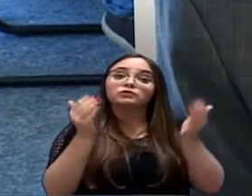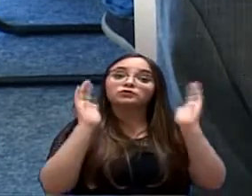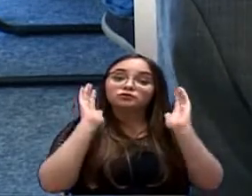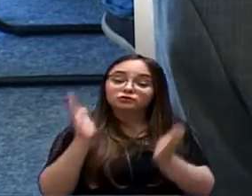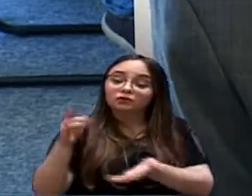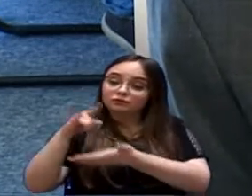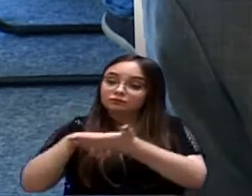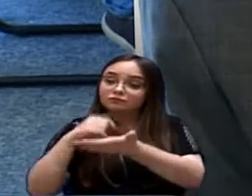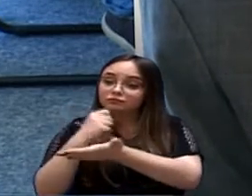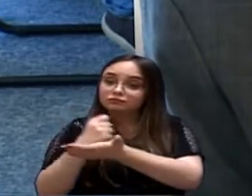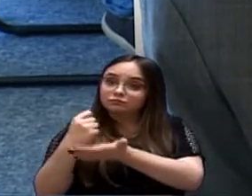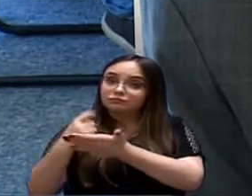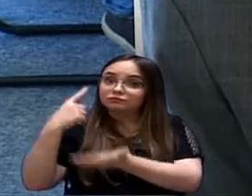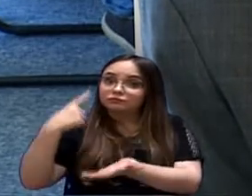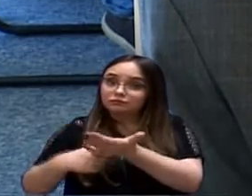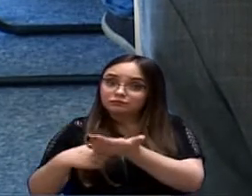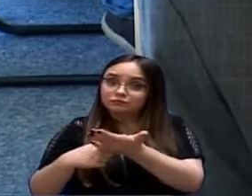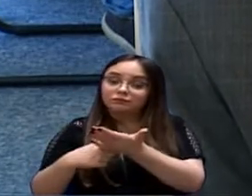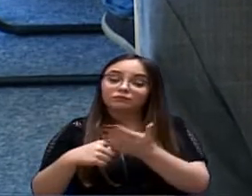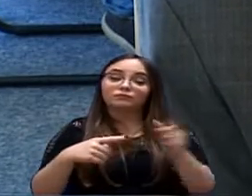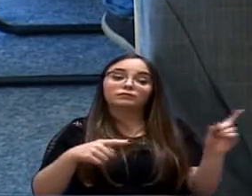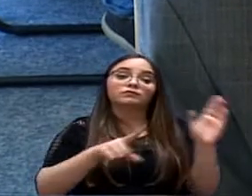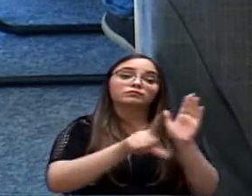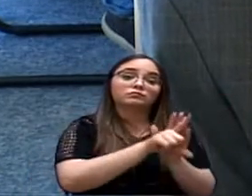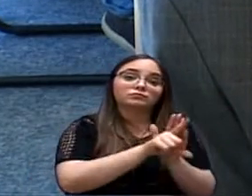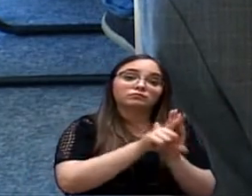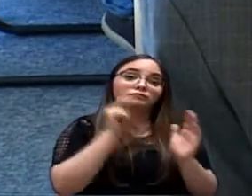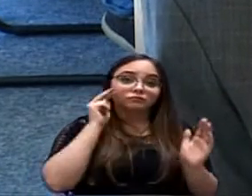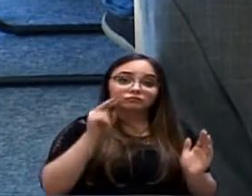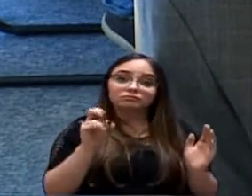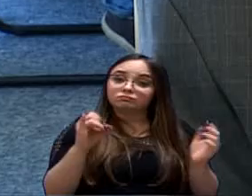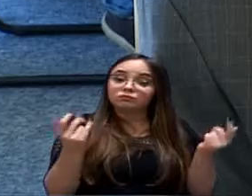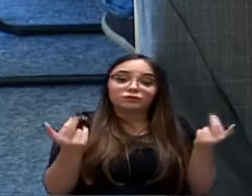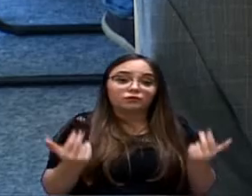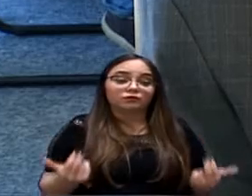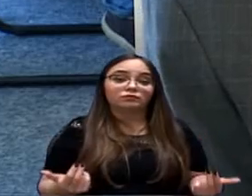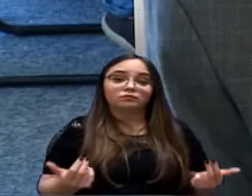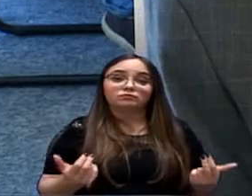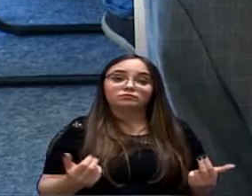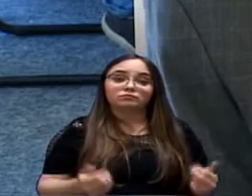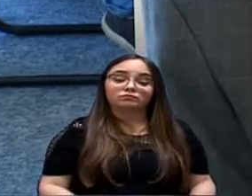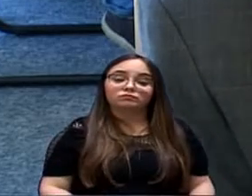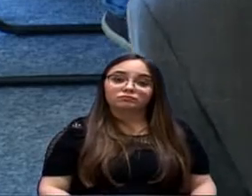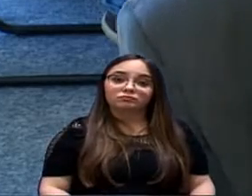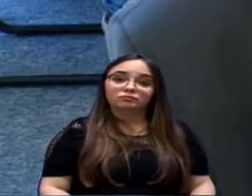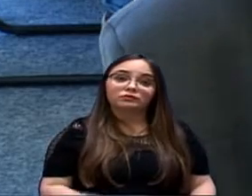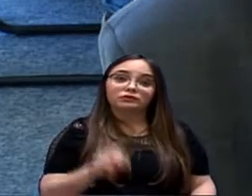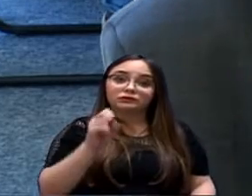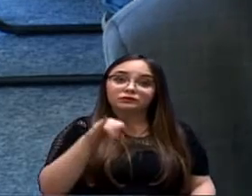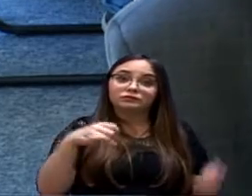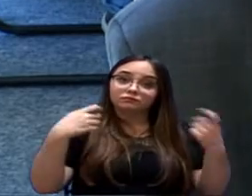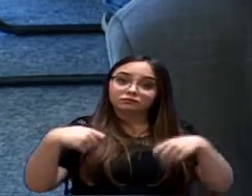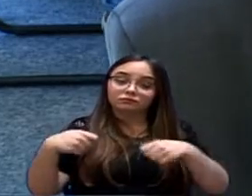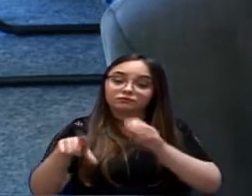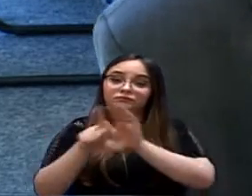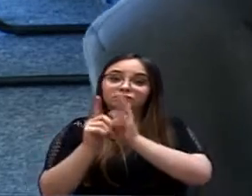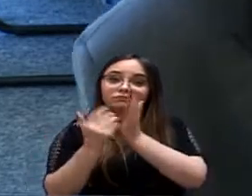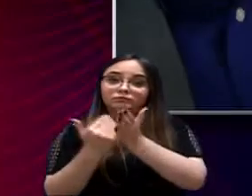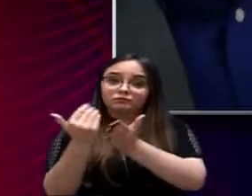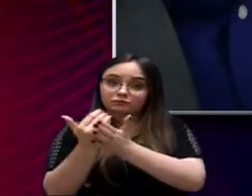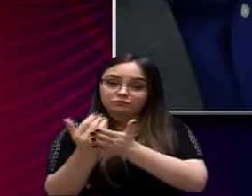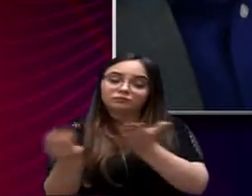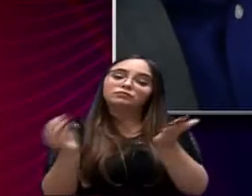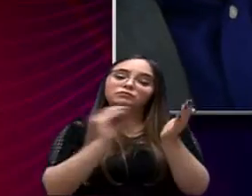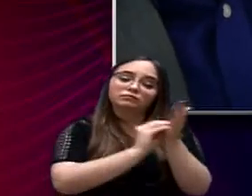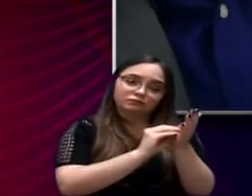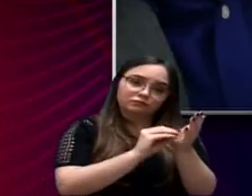acordado e aquilo que está disciplinando o seu projeto de lei. Se eu venho na cidade de complementar o seu projeto, assim